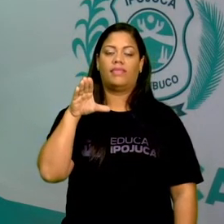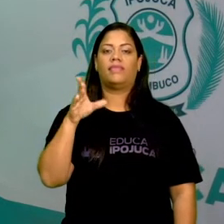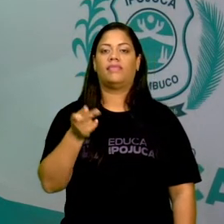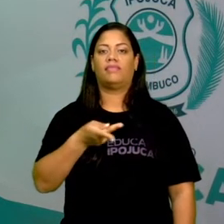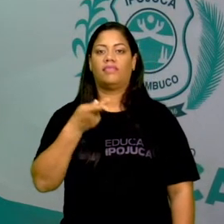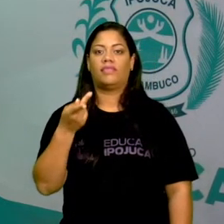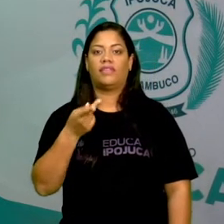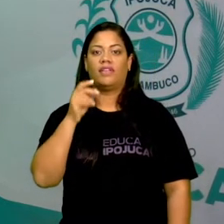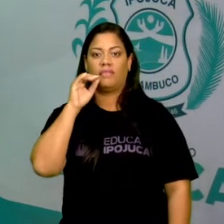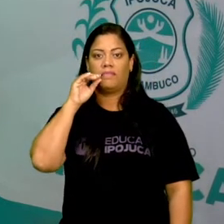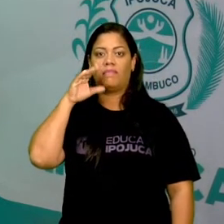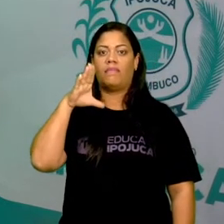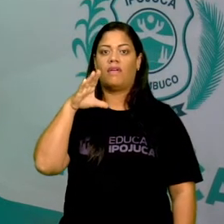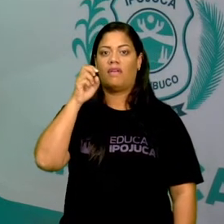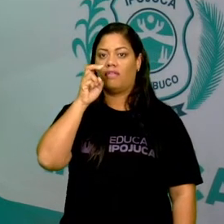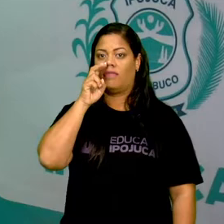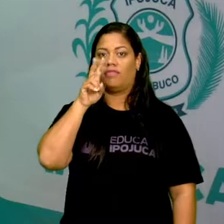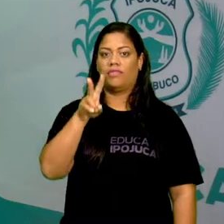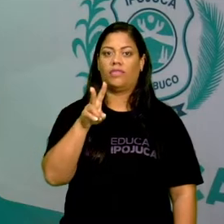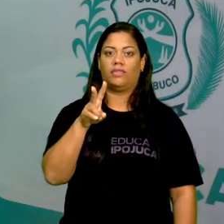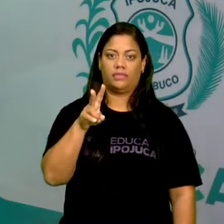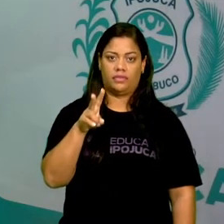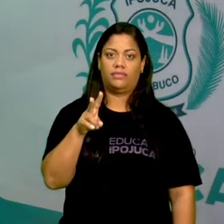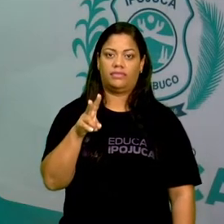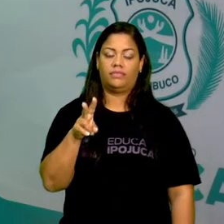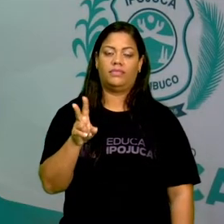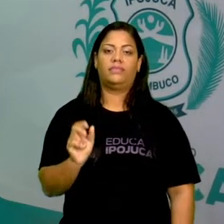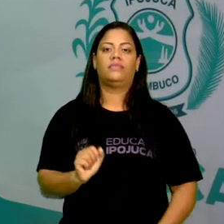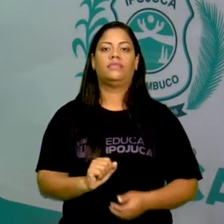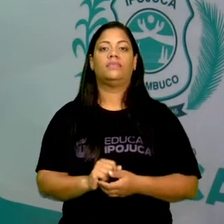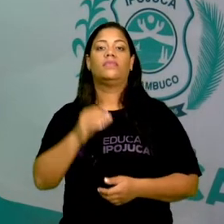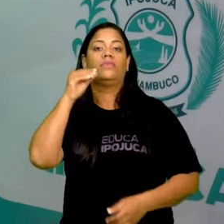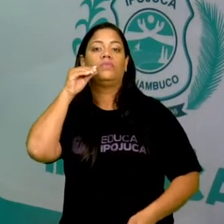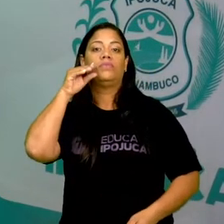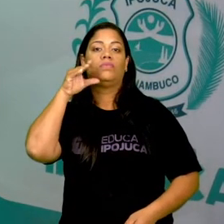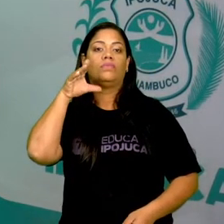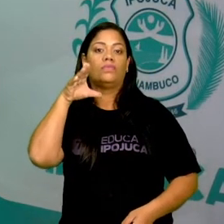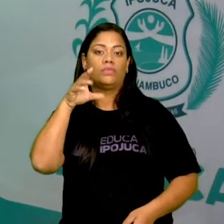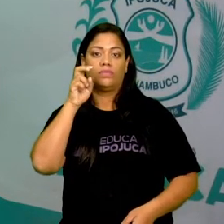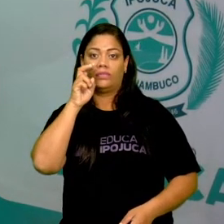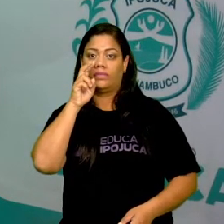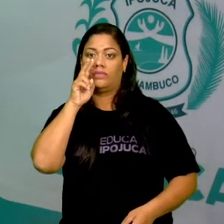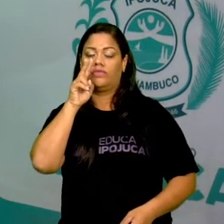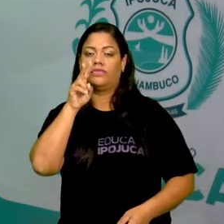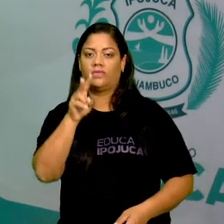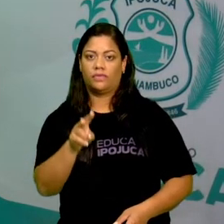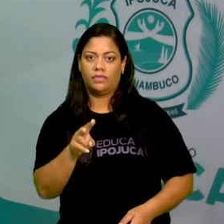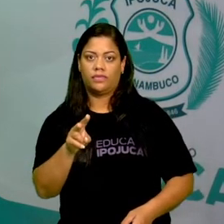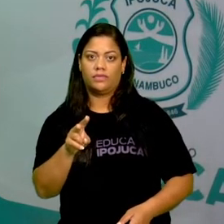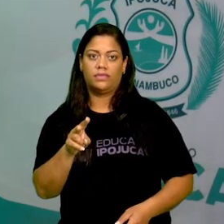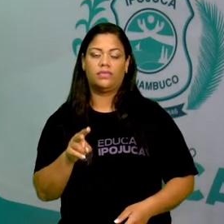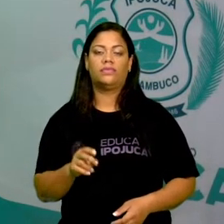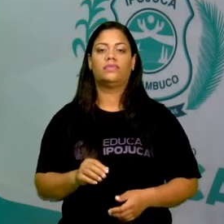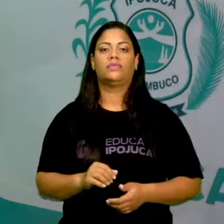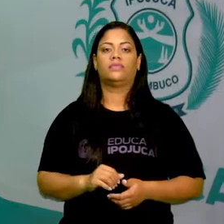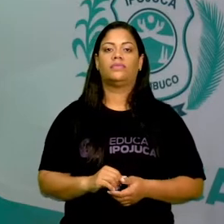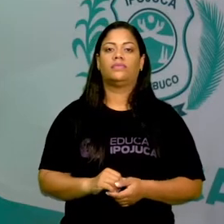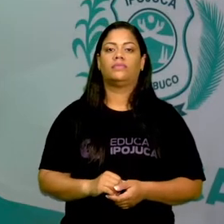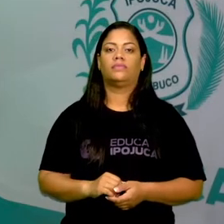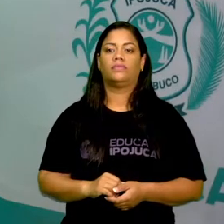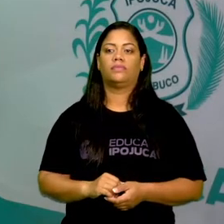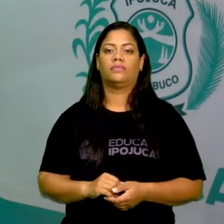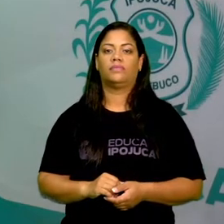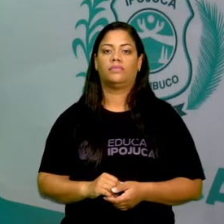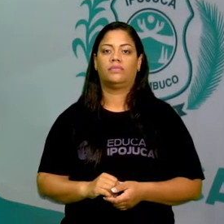pronunciamos com mais intensidade. Se abrimos a boca e pronunciamos com mais intensidade